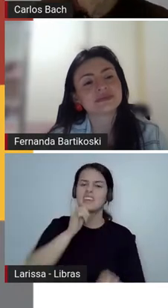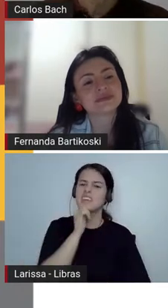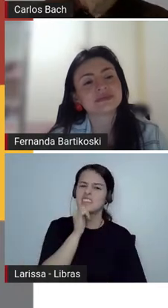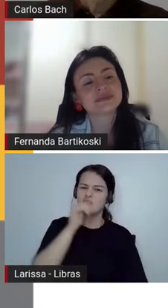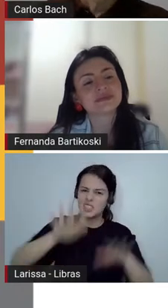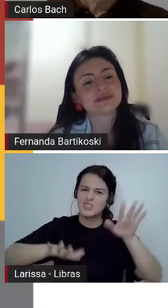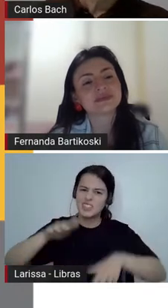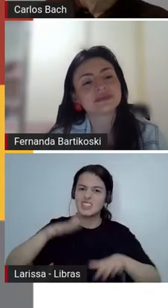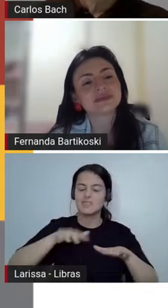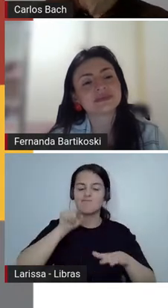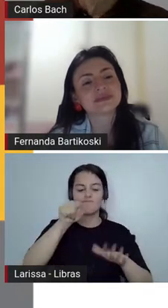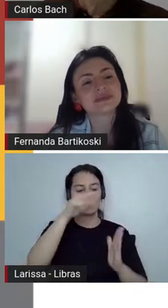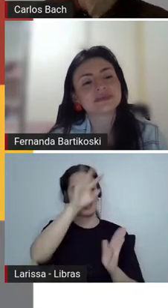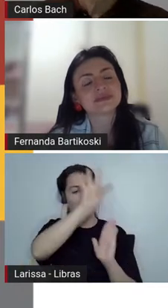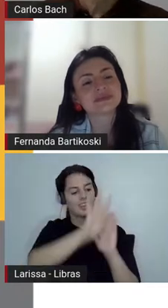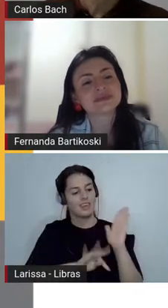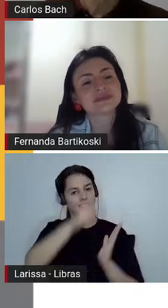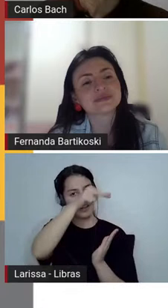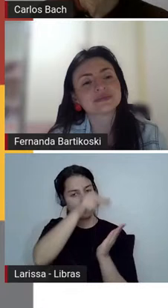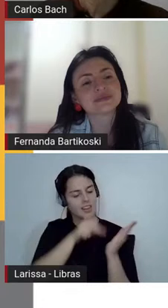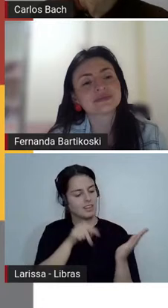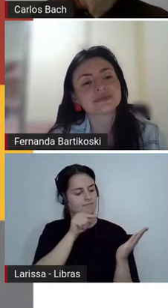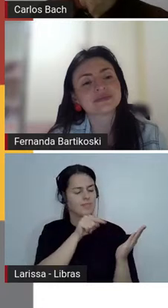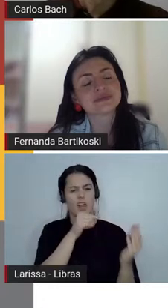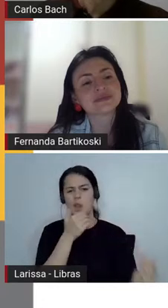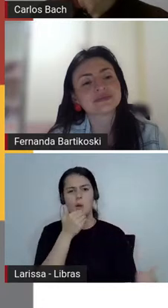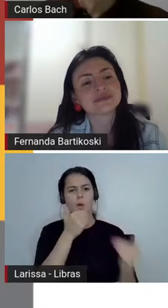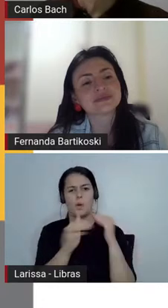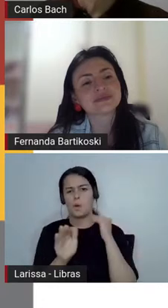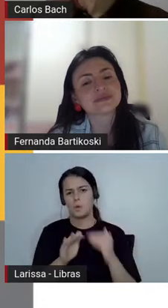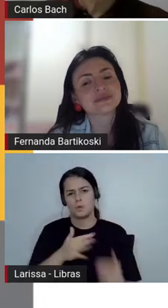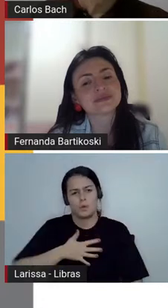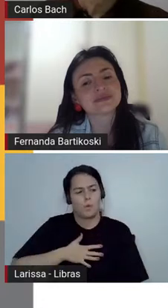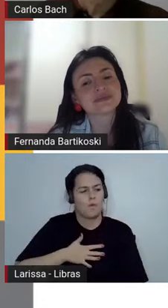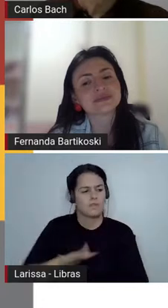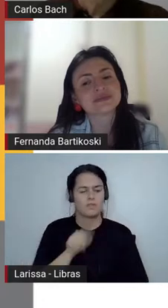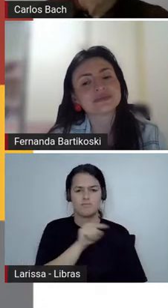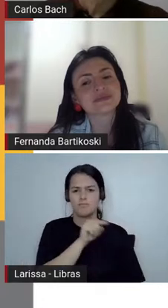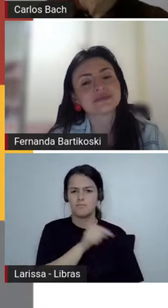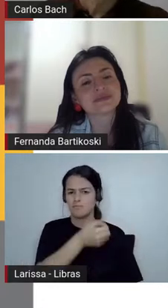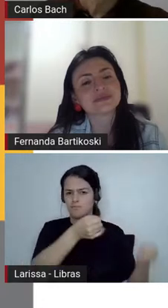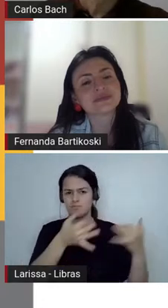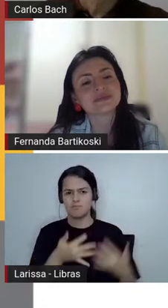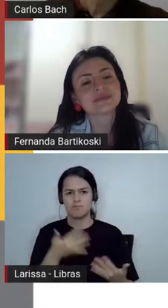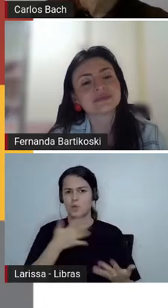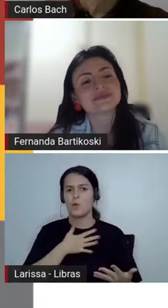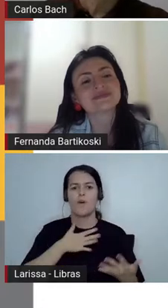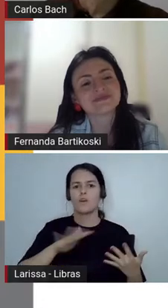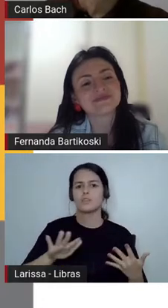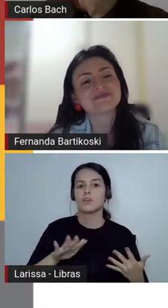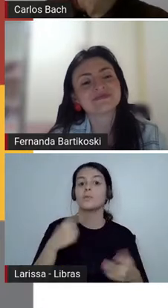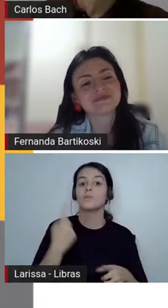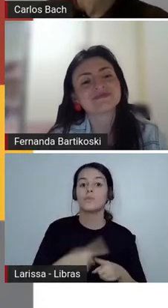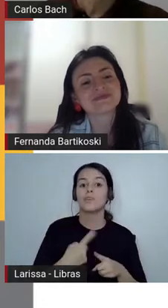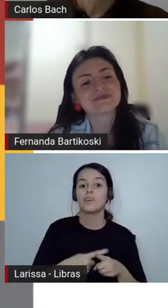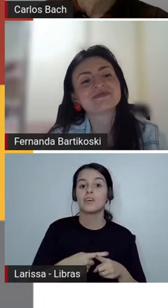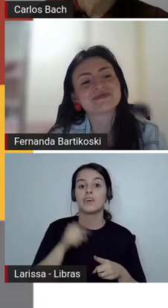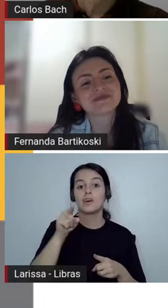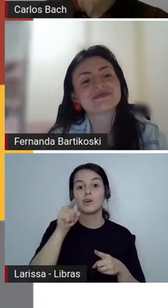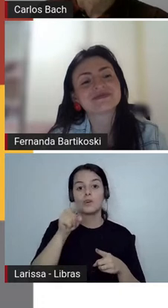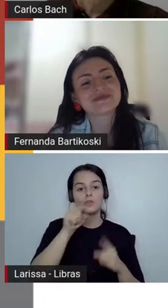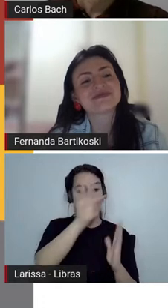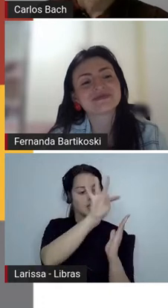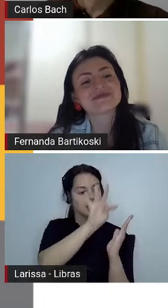concordo, não é assim, não é desta forma, porque a gente entrou no mundo do texto e a gente consegue conversar com esse